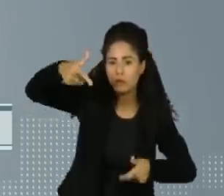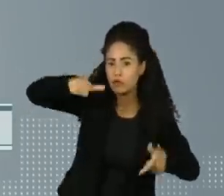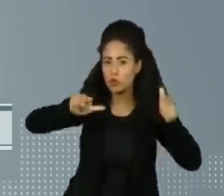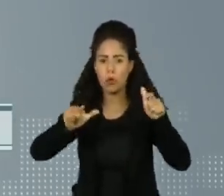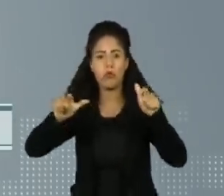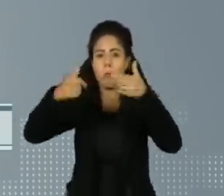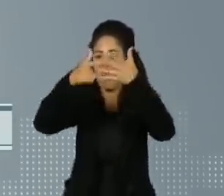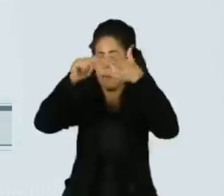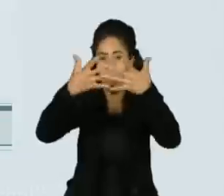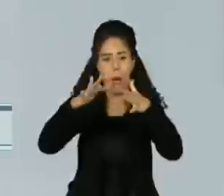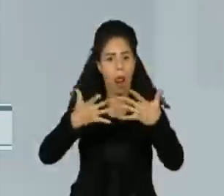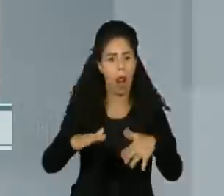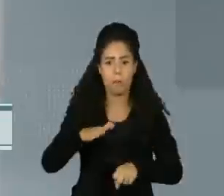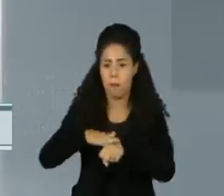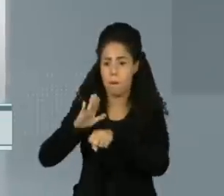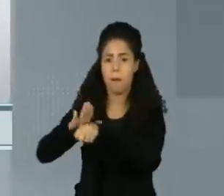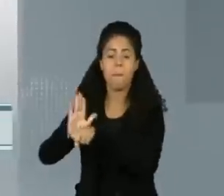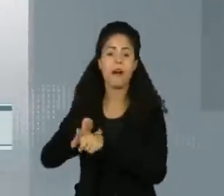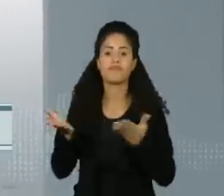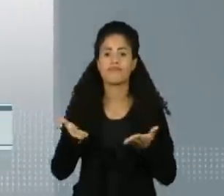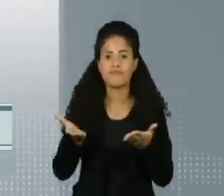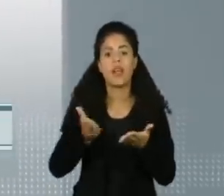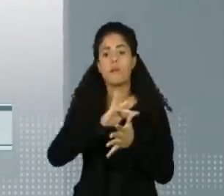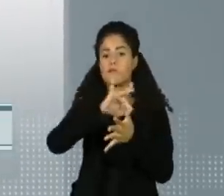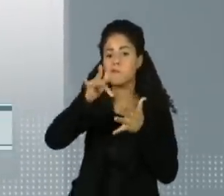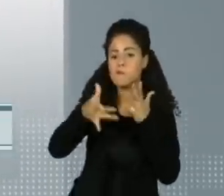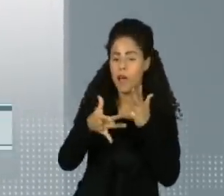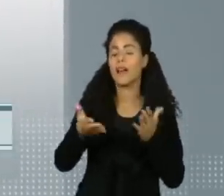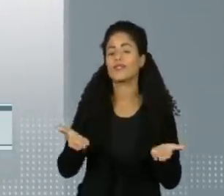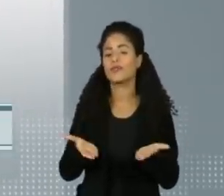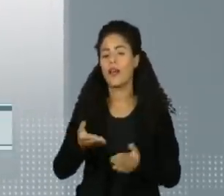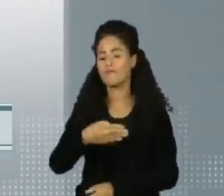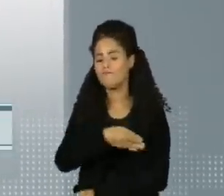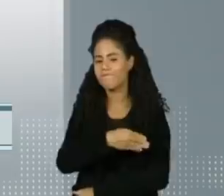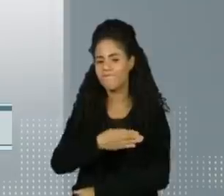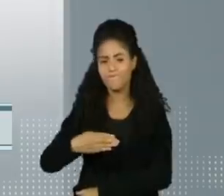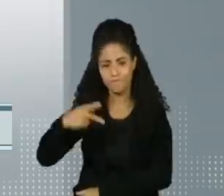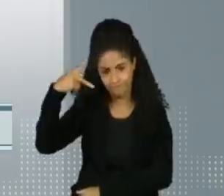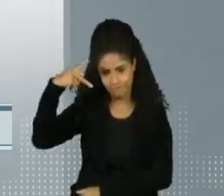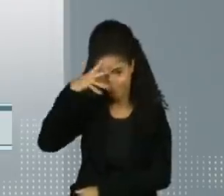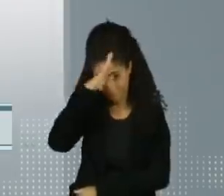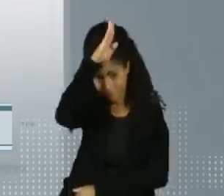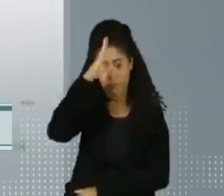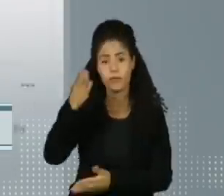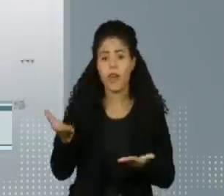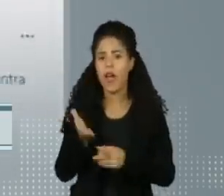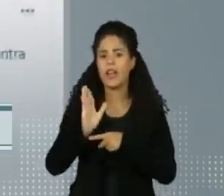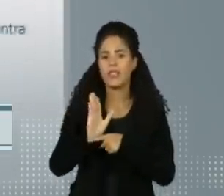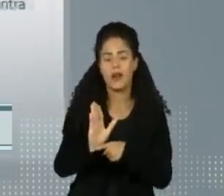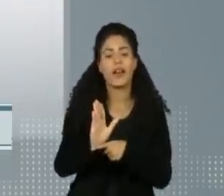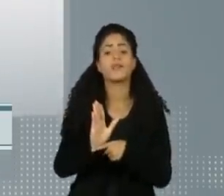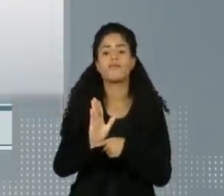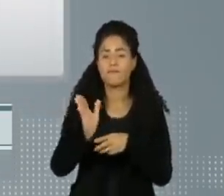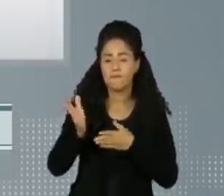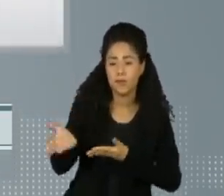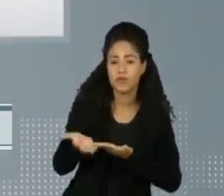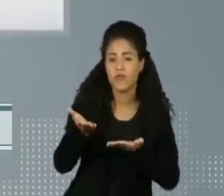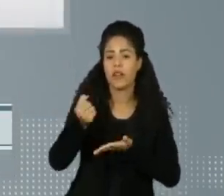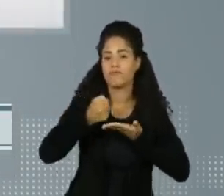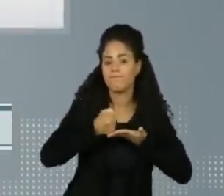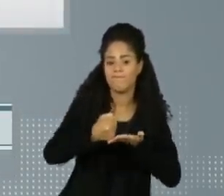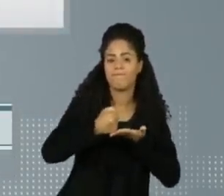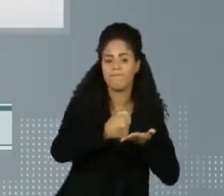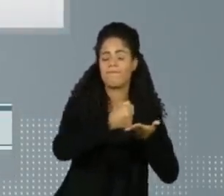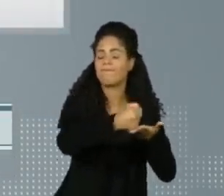deslizamentos. Numa rede social, o presidente Jair Bolsonaro lamentou a tragédia e disse que mobilizou ministros